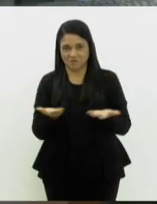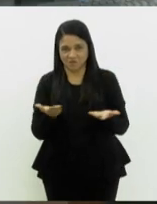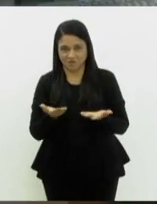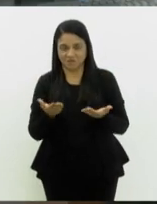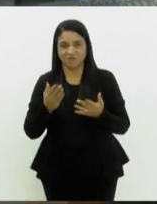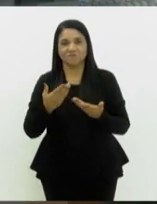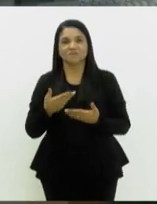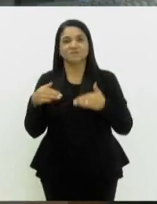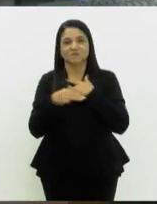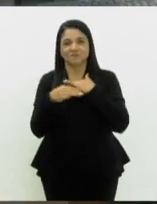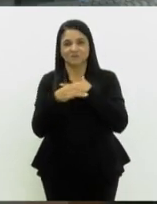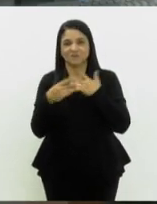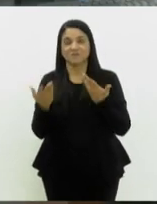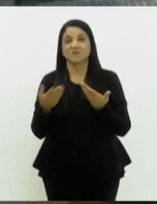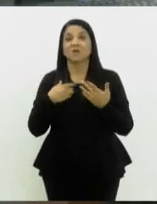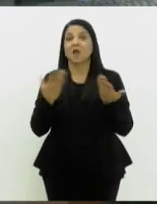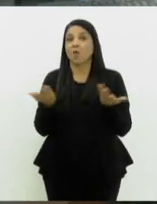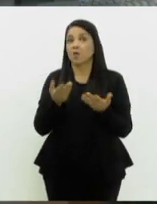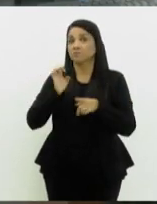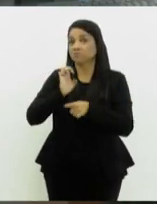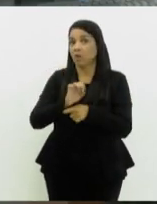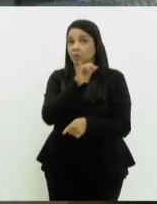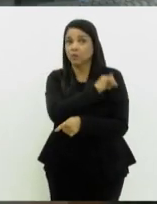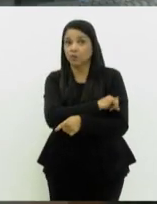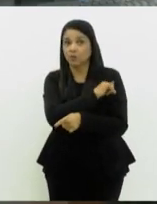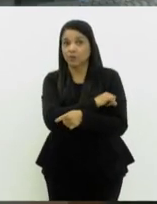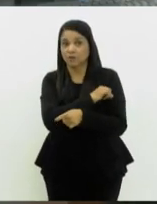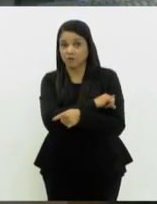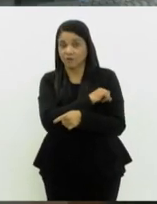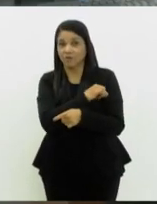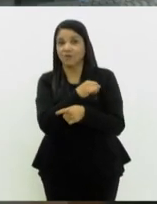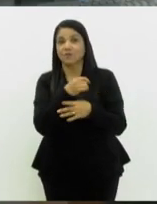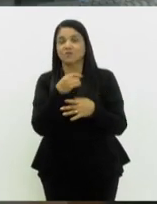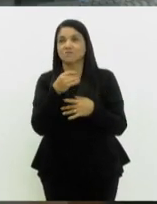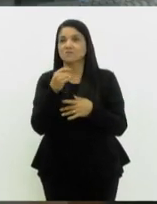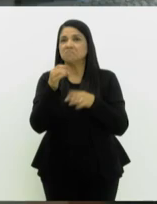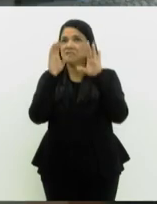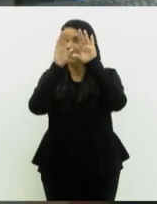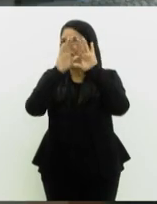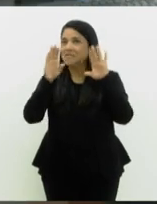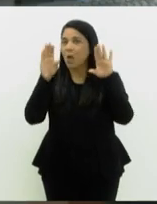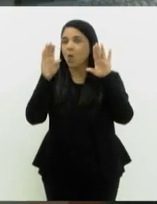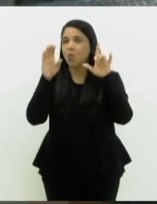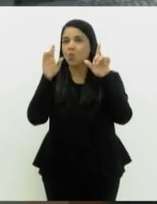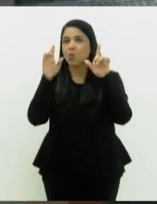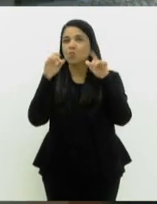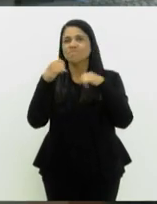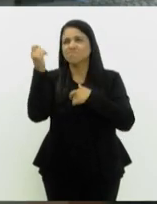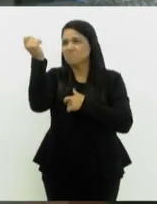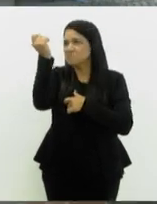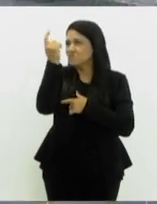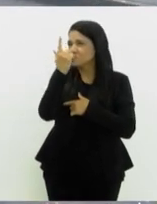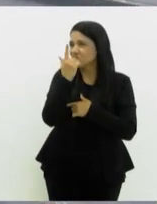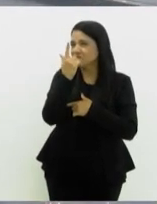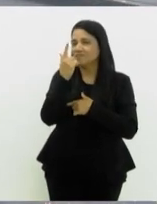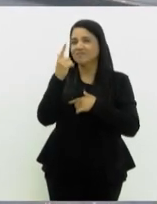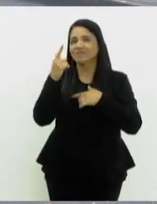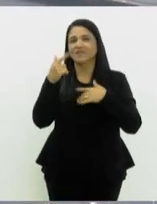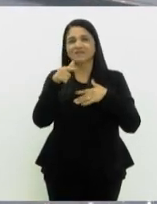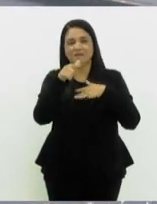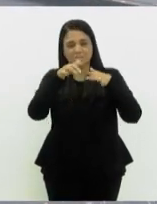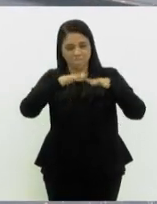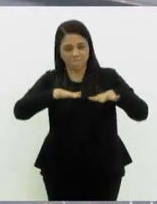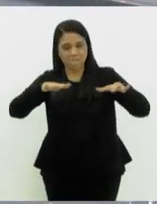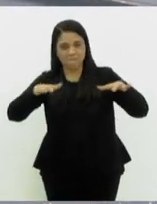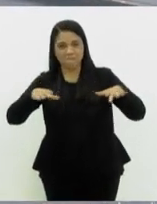o tempo aqui no Rio de Janeiro. Rio de Janeiro com céu limpo. Olha só, imagens da Baía de Guanabara, imagens do